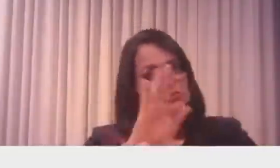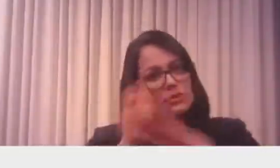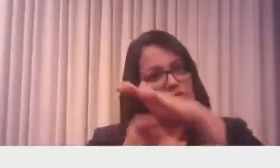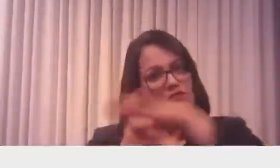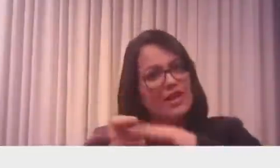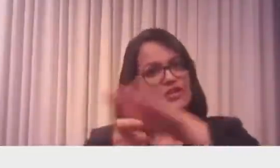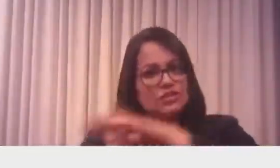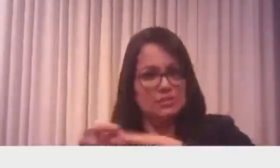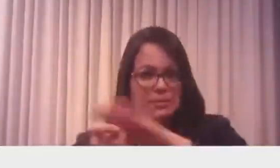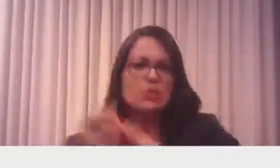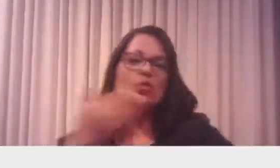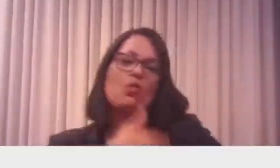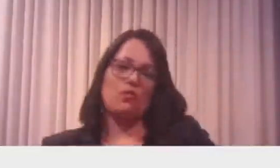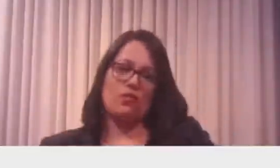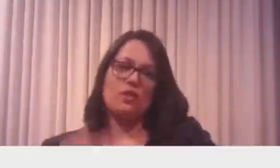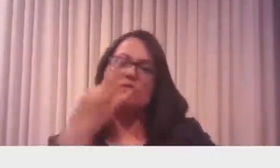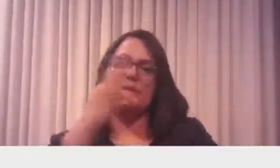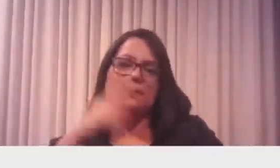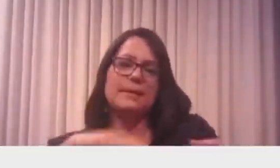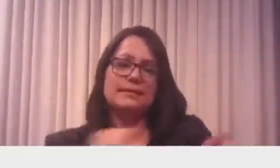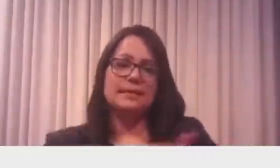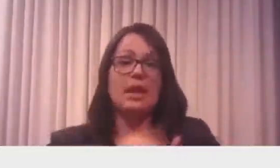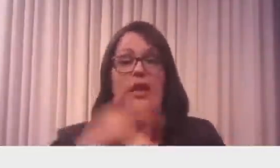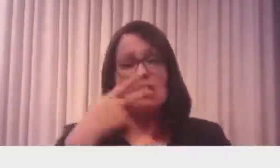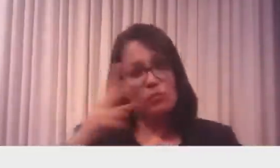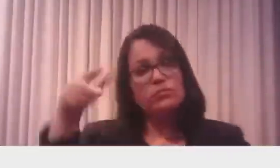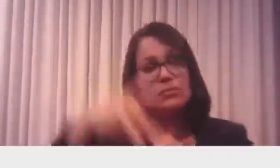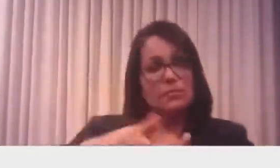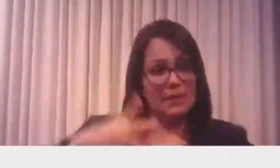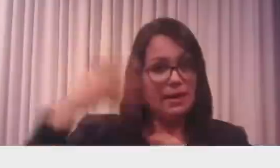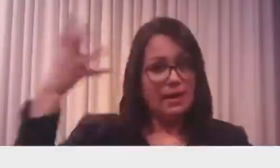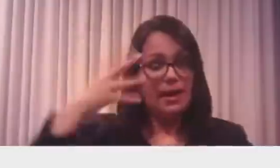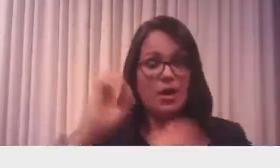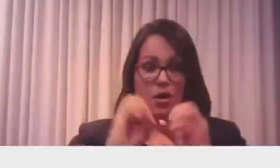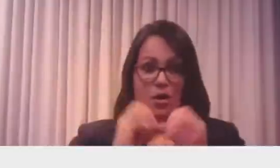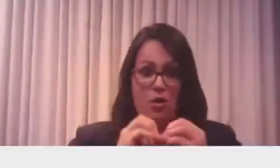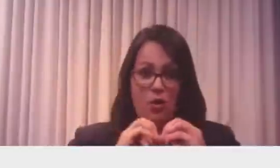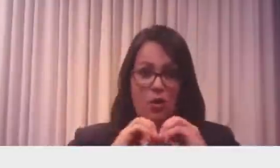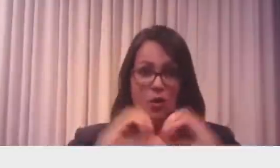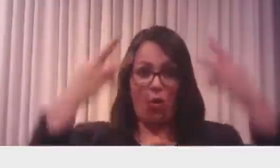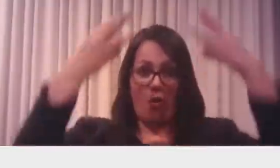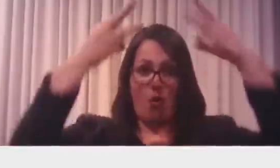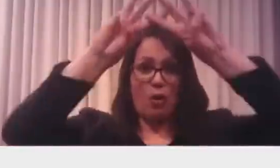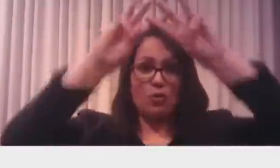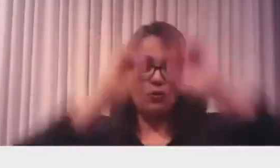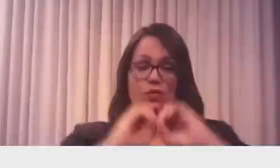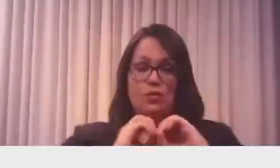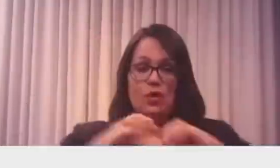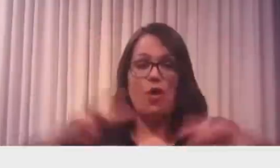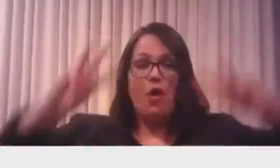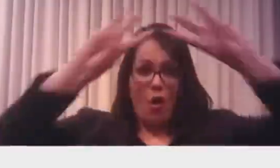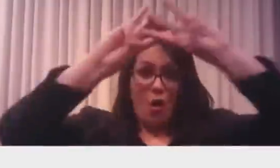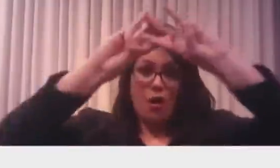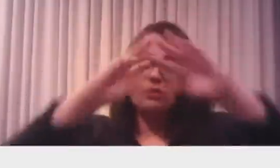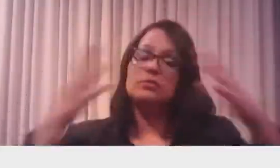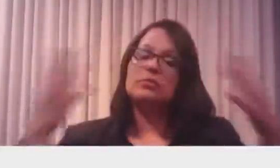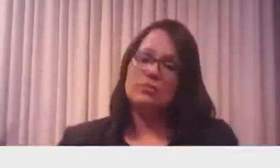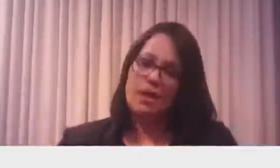colaborando nesses projetos. Como falei lá na ONU, é o ressurgimento do modal ferroviário no Brasil. É vantagem para todo mundo.